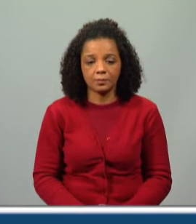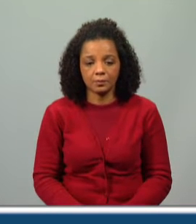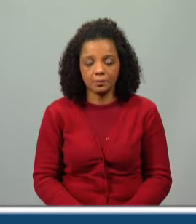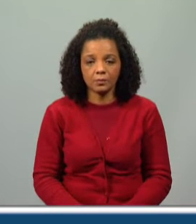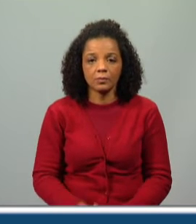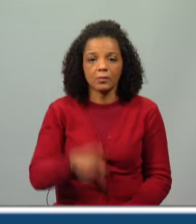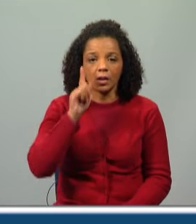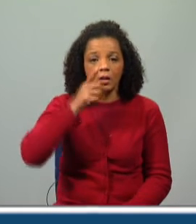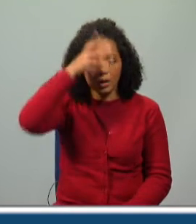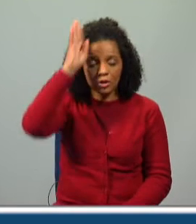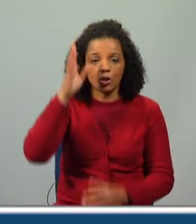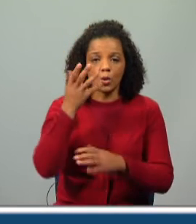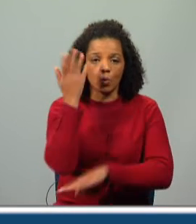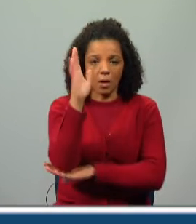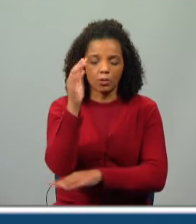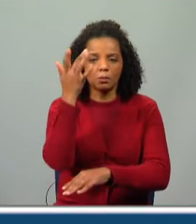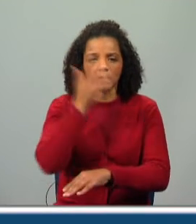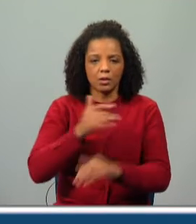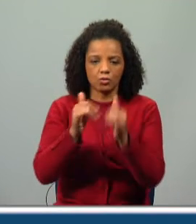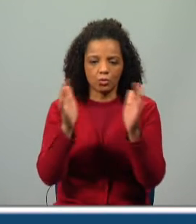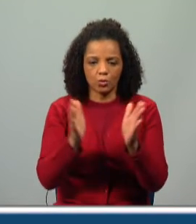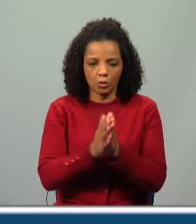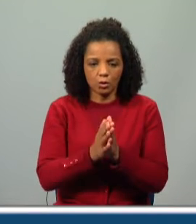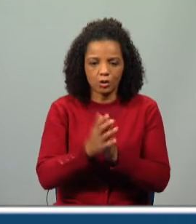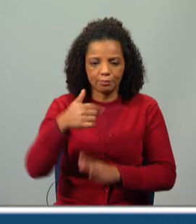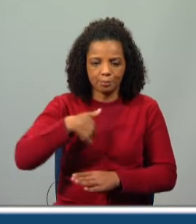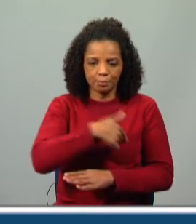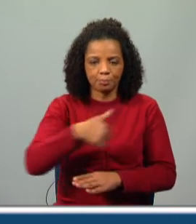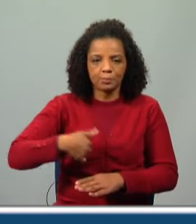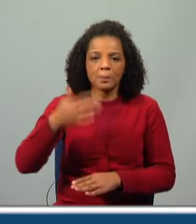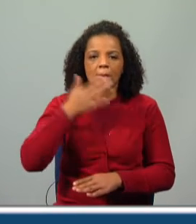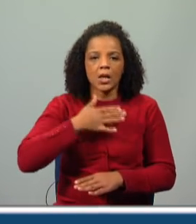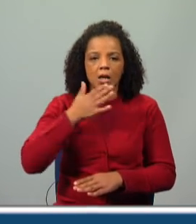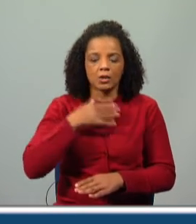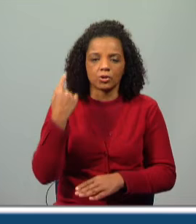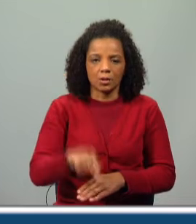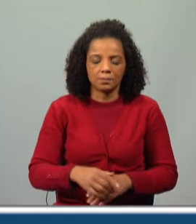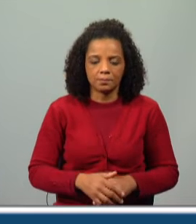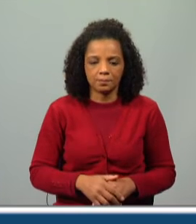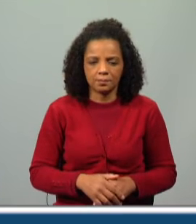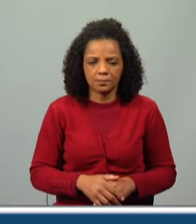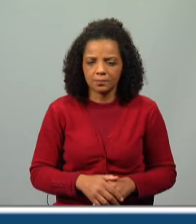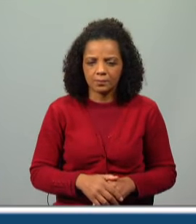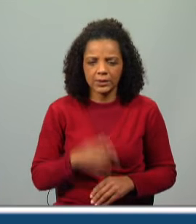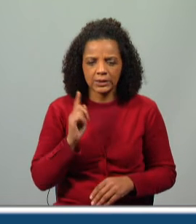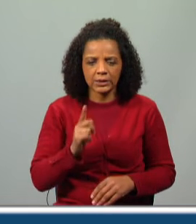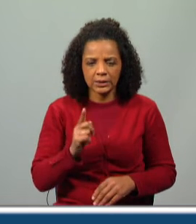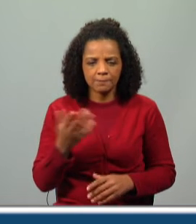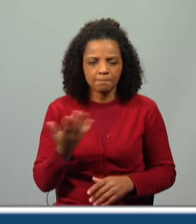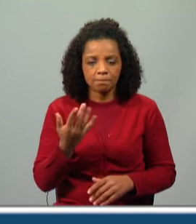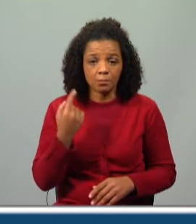as galinhas do mato são todas pretas, com pitinhas brancas. Então, aqui, o que é que nós temos?